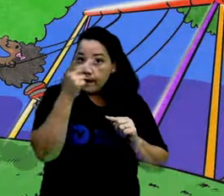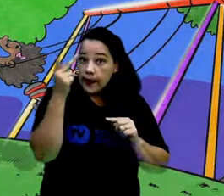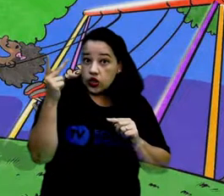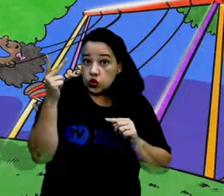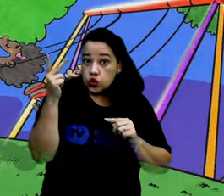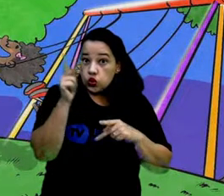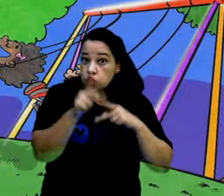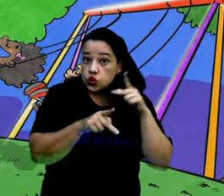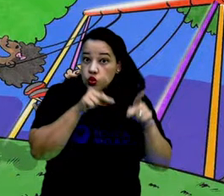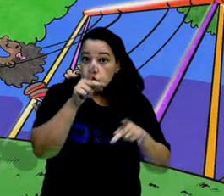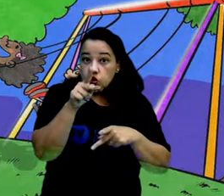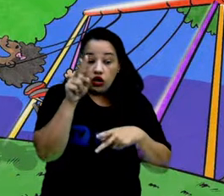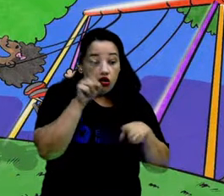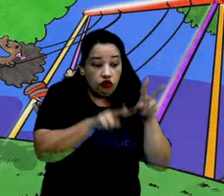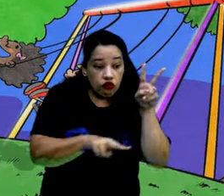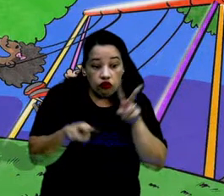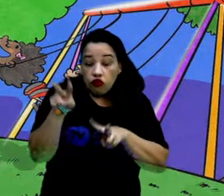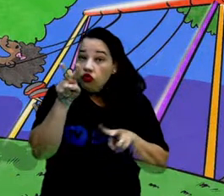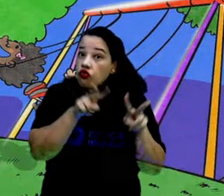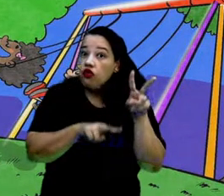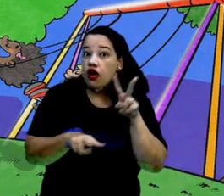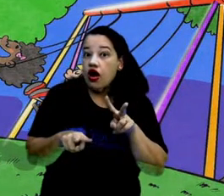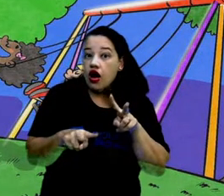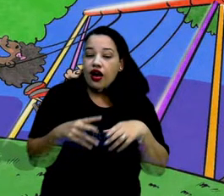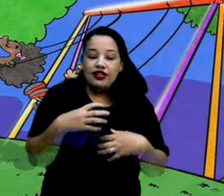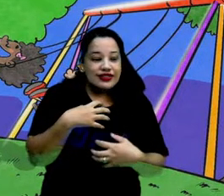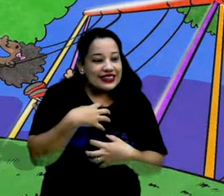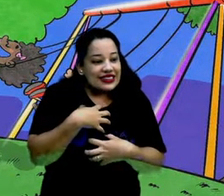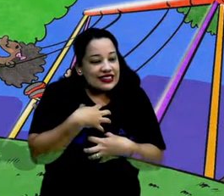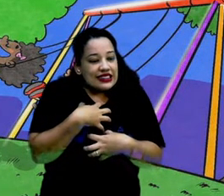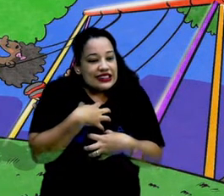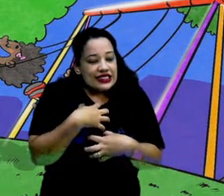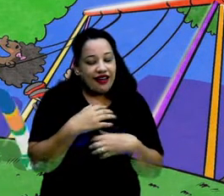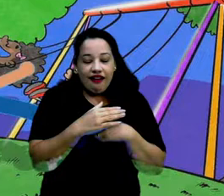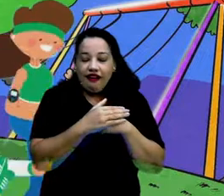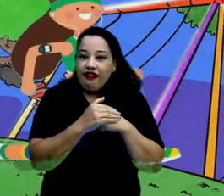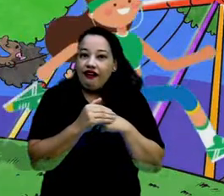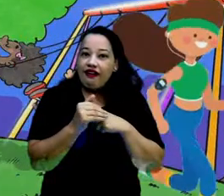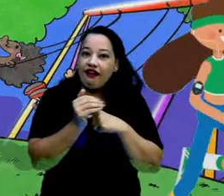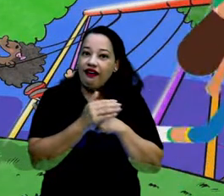e por eles já sentiu muito carinho.